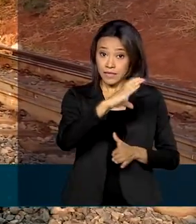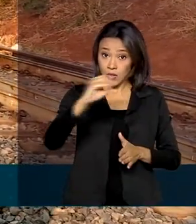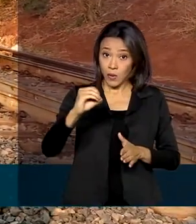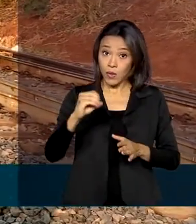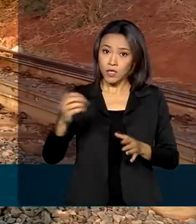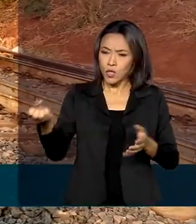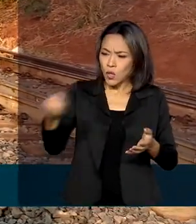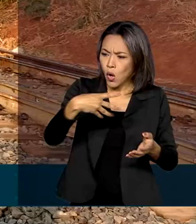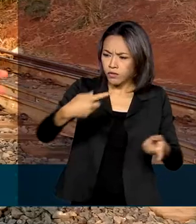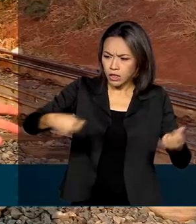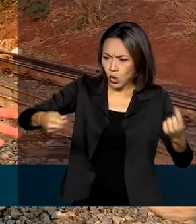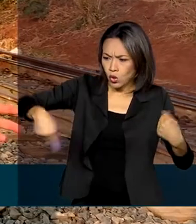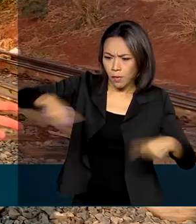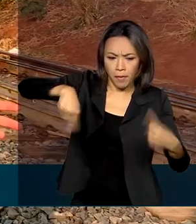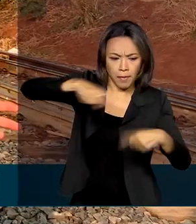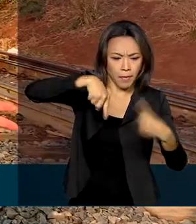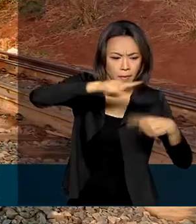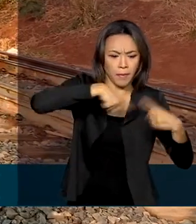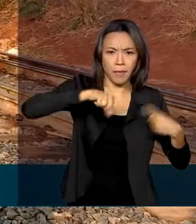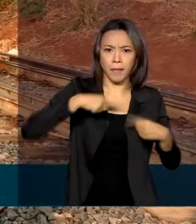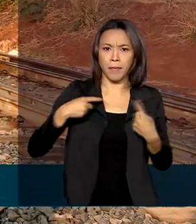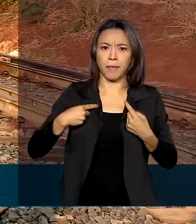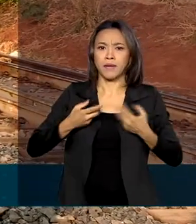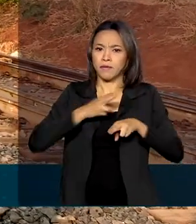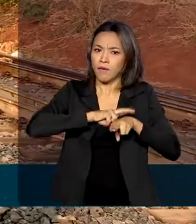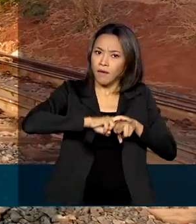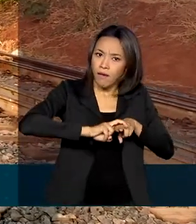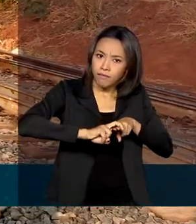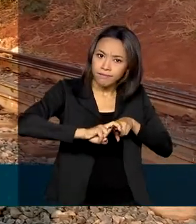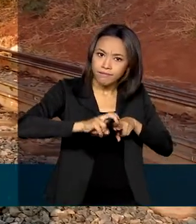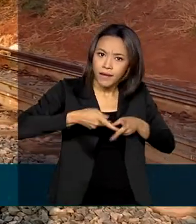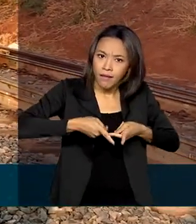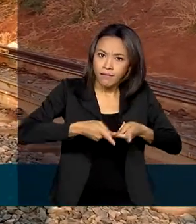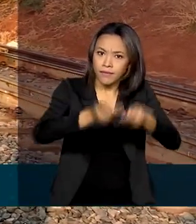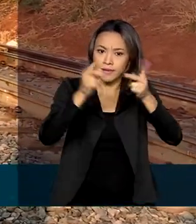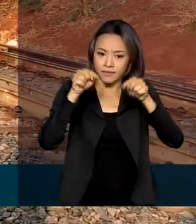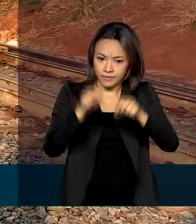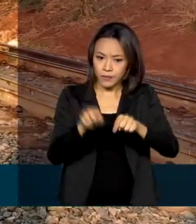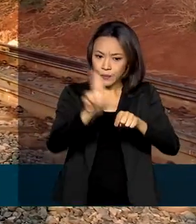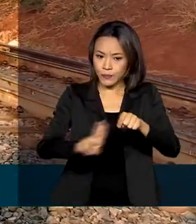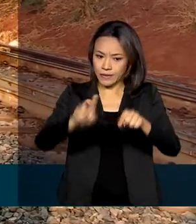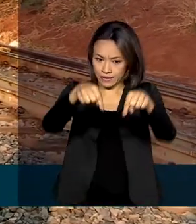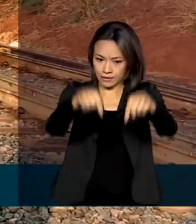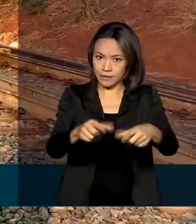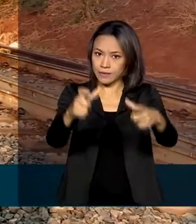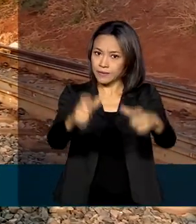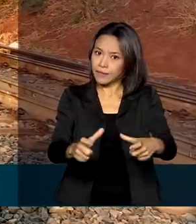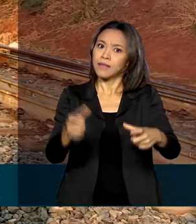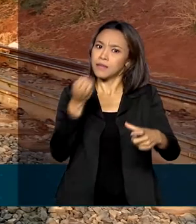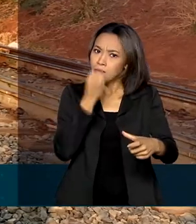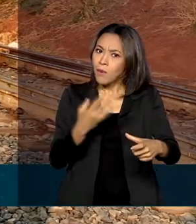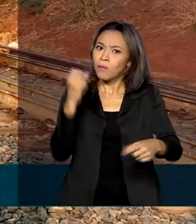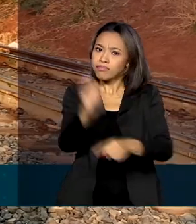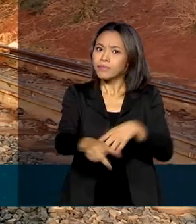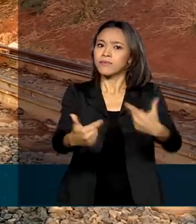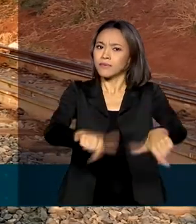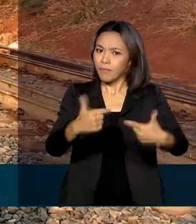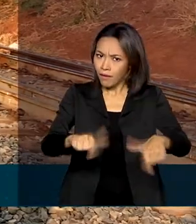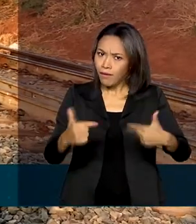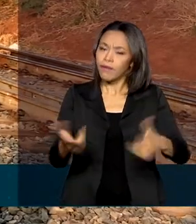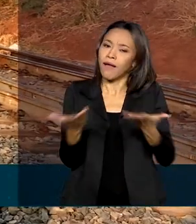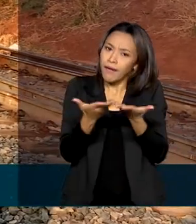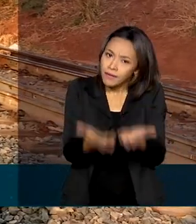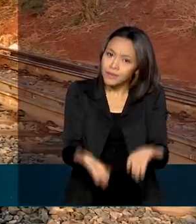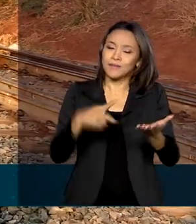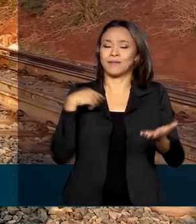novos negócios, para a carga geral que vem forte nessa ferrovia, e também, logicamente, uma grande geração de emprego e renda, porque é